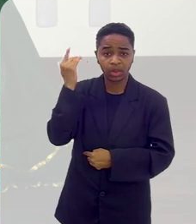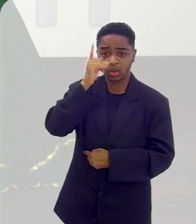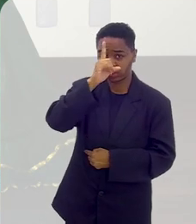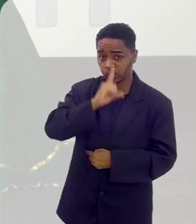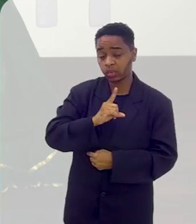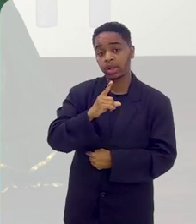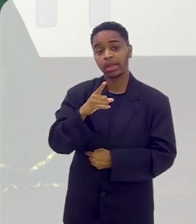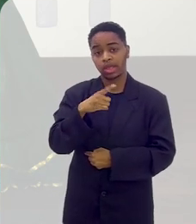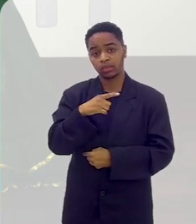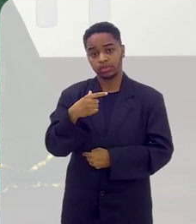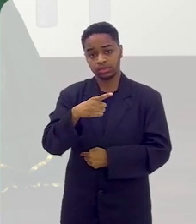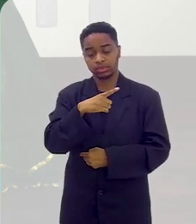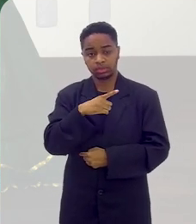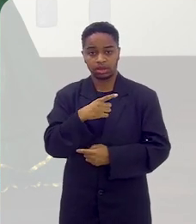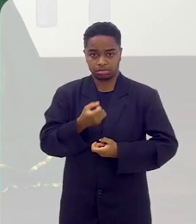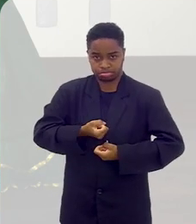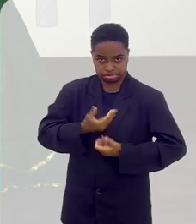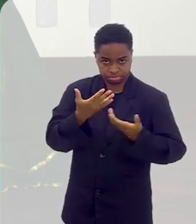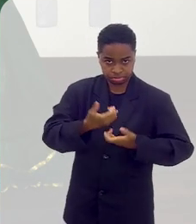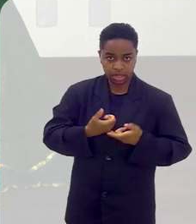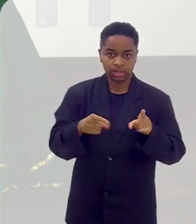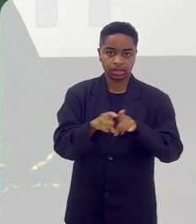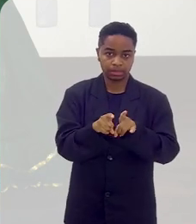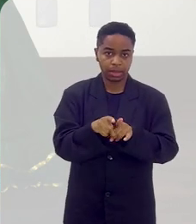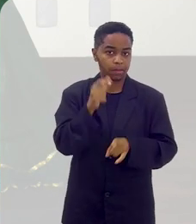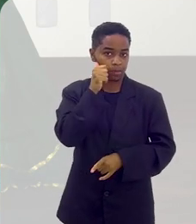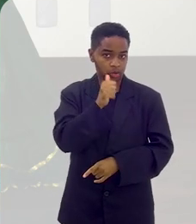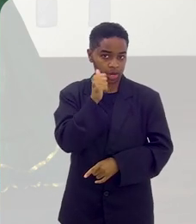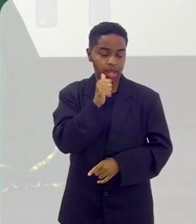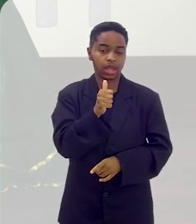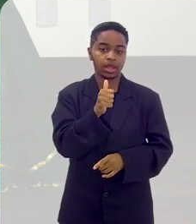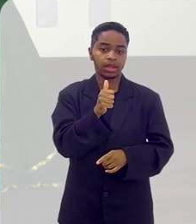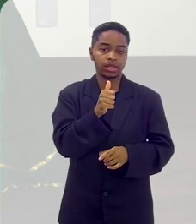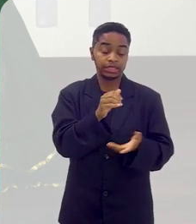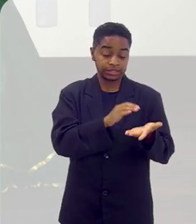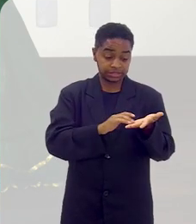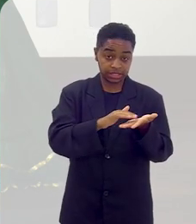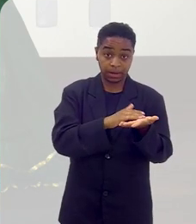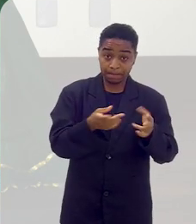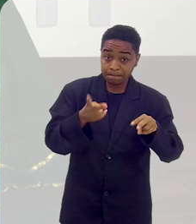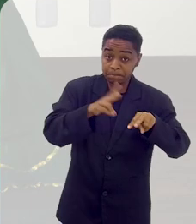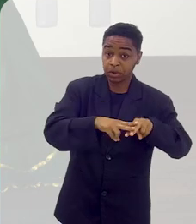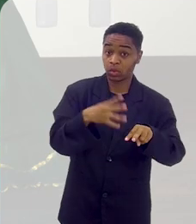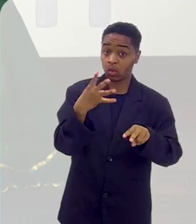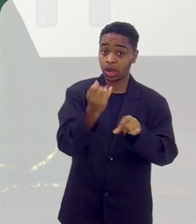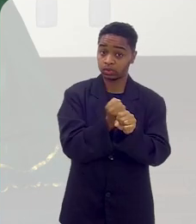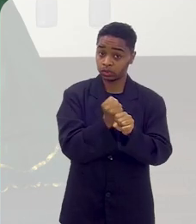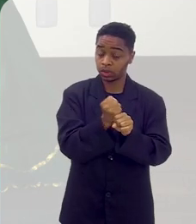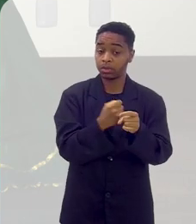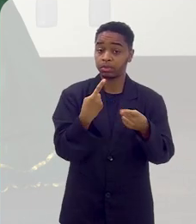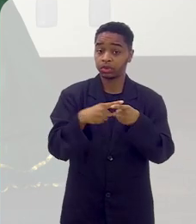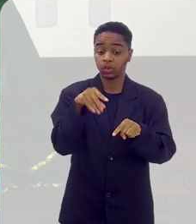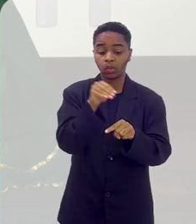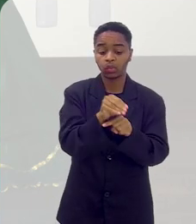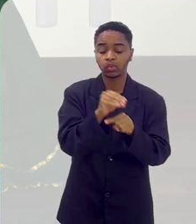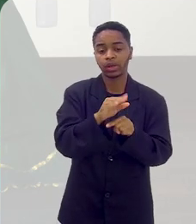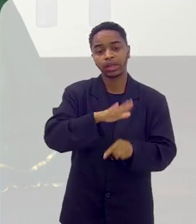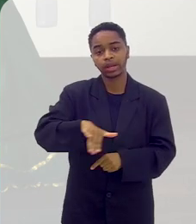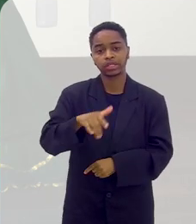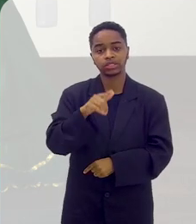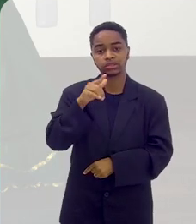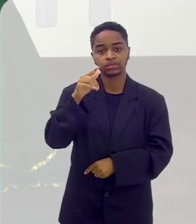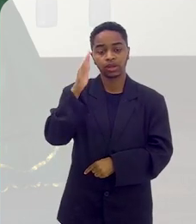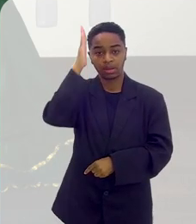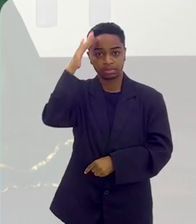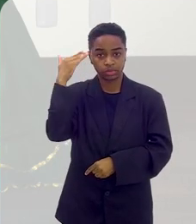tenho um depoimento de uma cigana que ficou presa durante quatro anos por ter criado